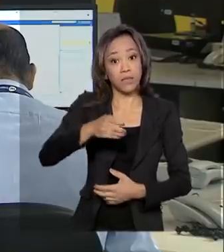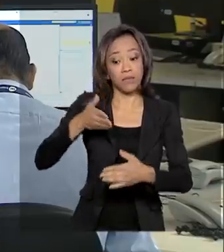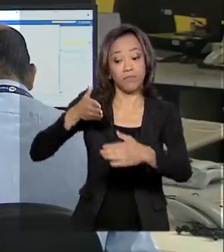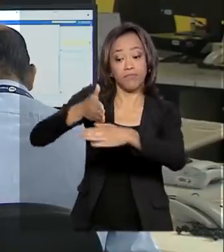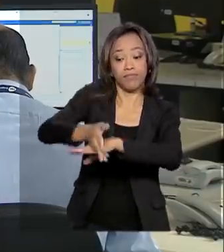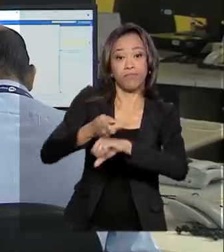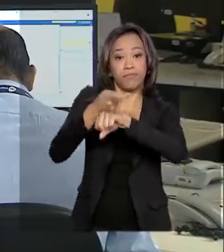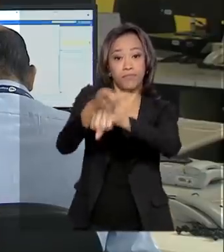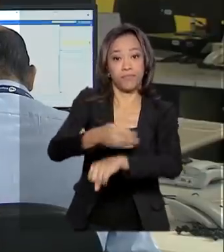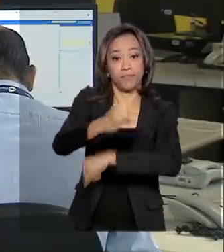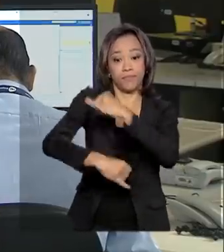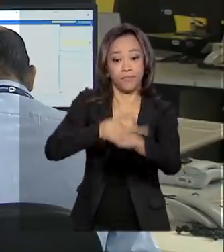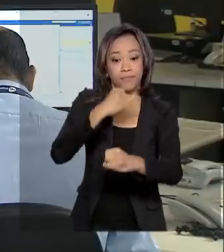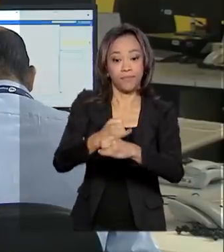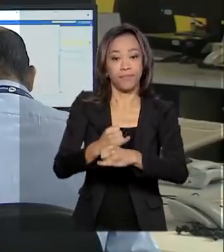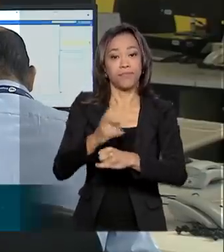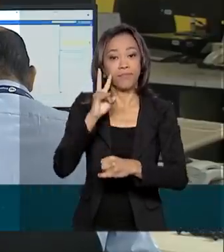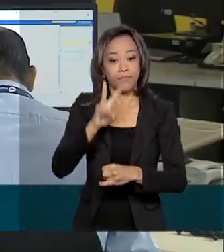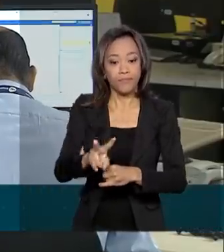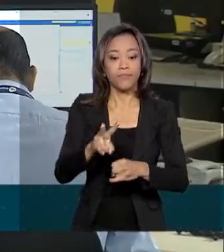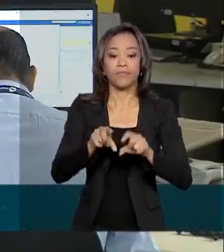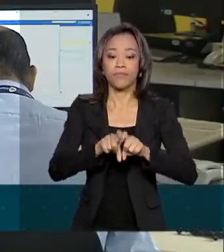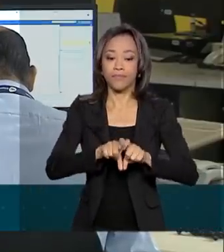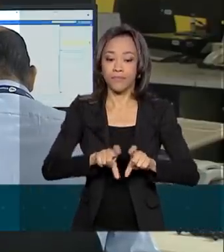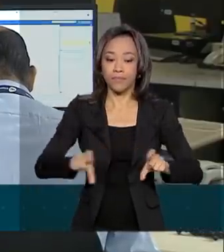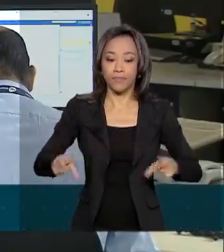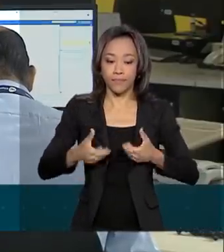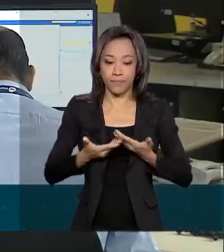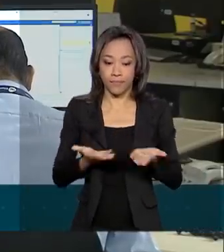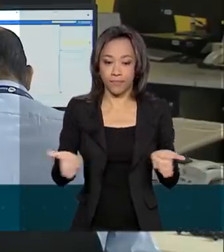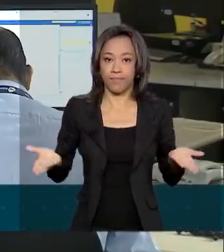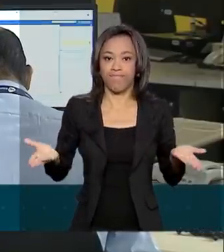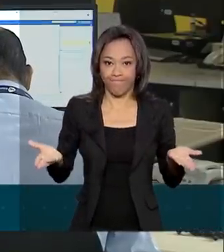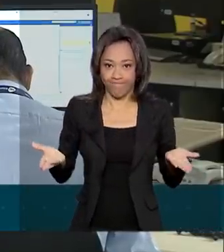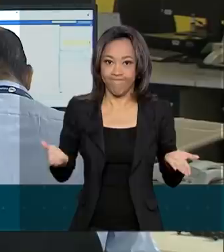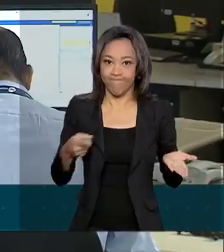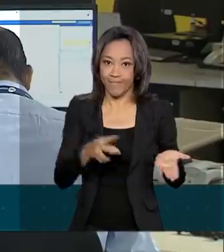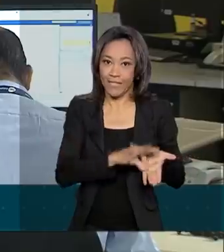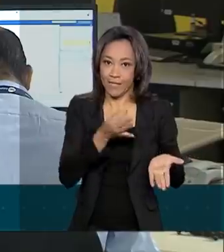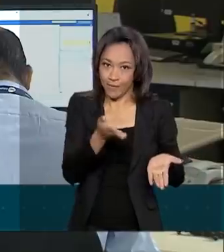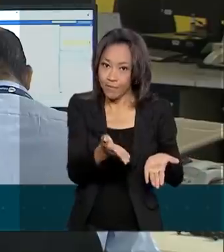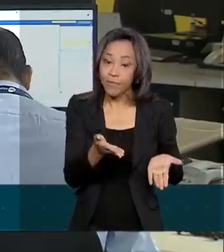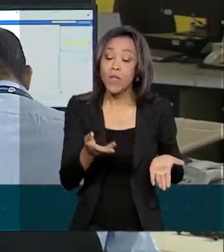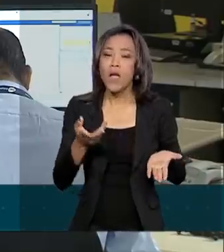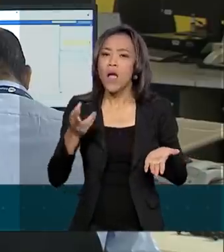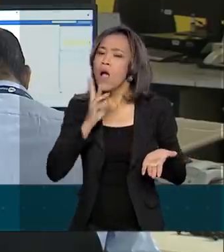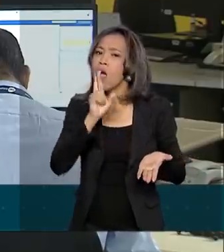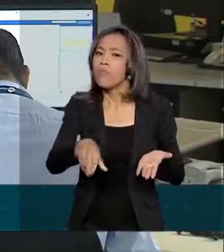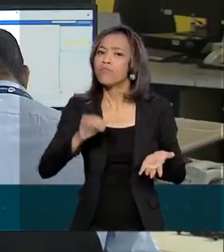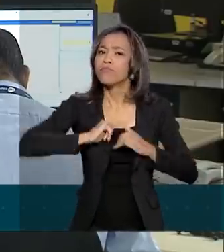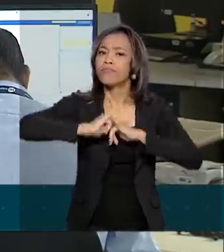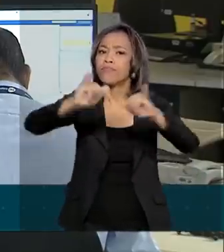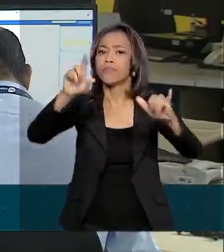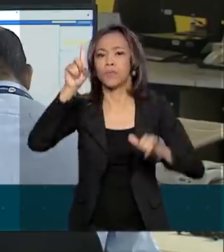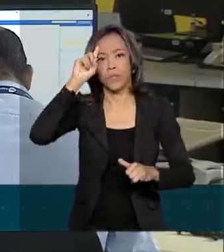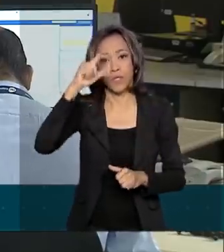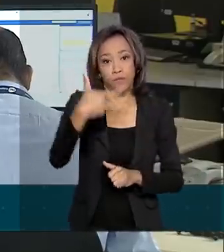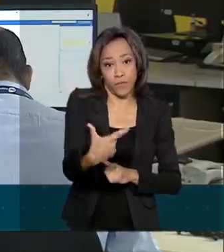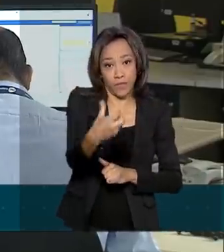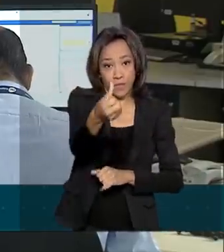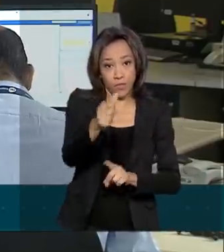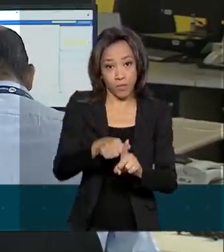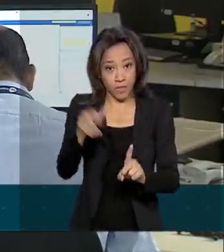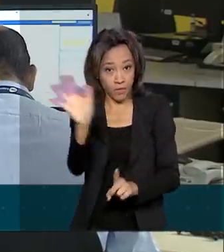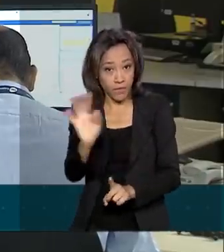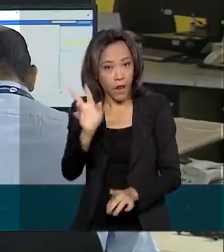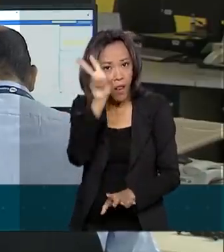do programa, fies.mec.gov.br. A divulgação dos resultados será no dia 26 de fevereiro.